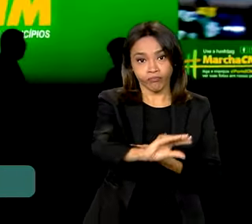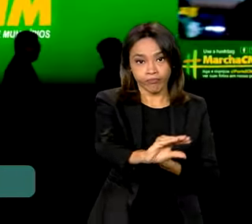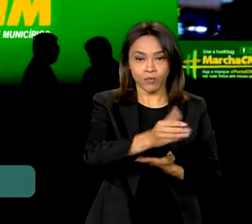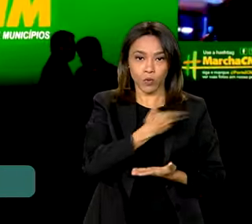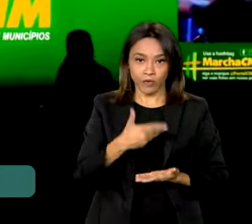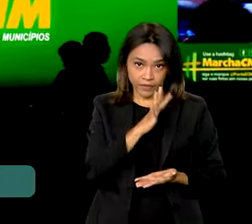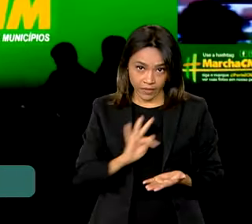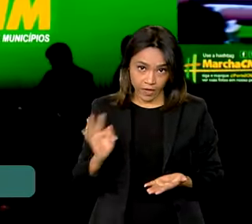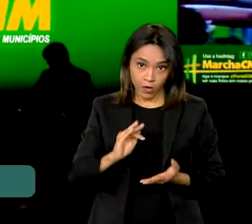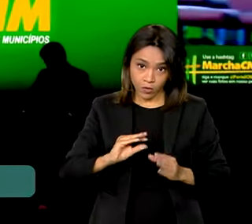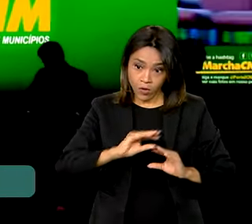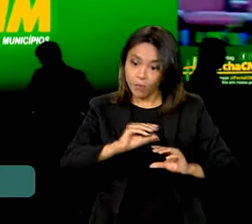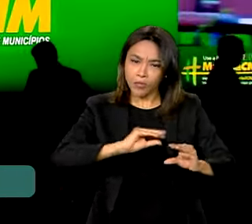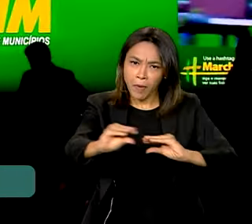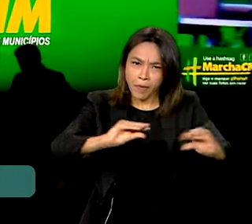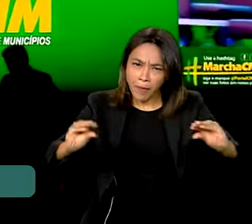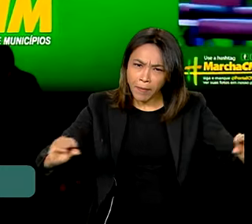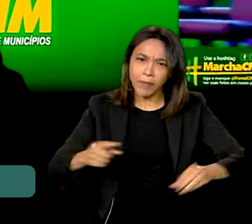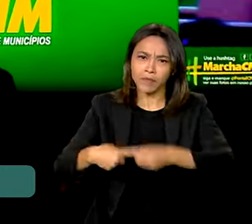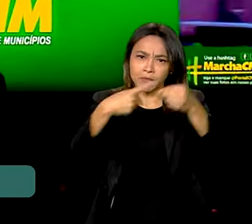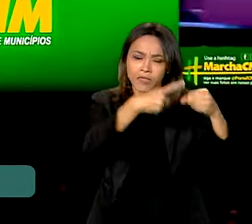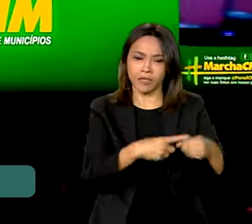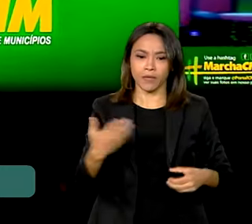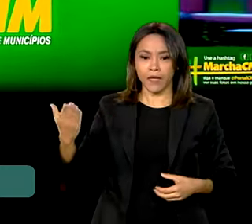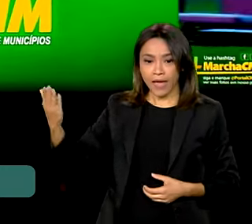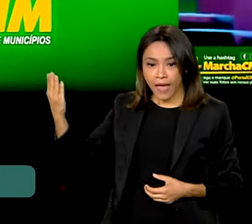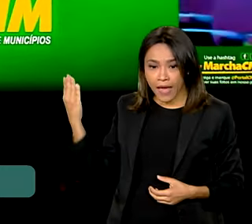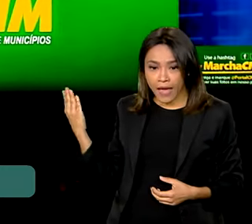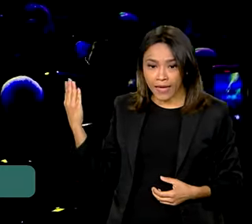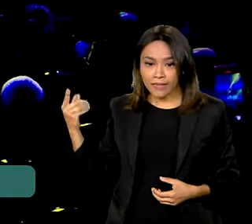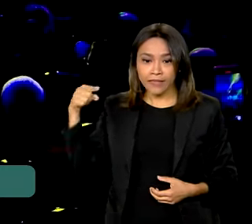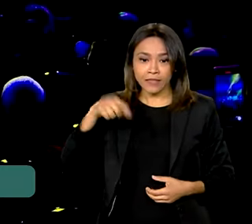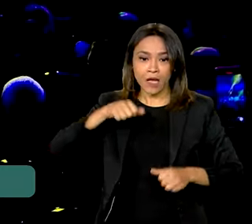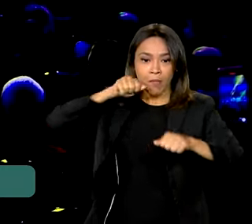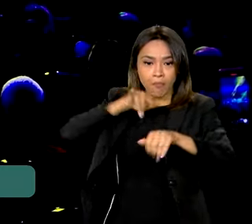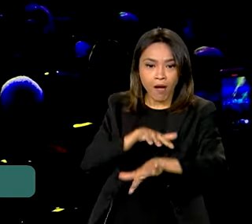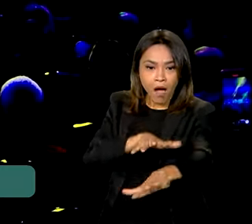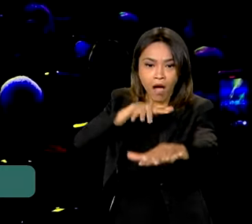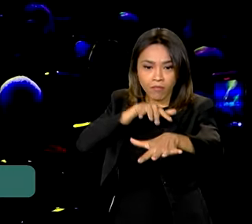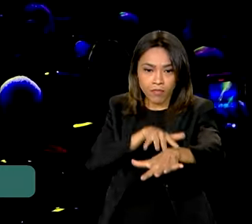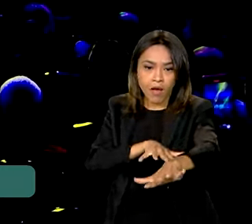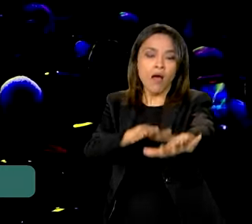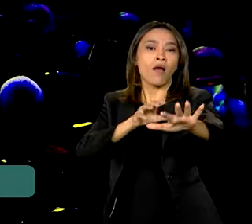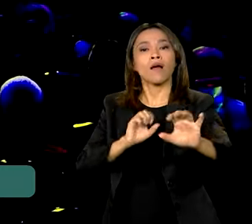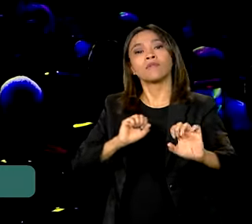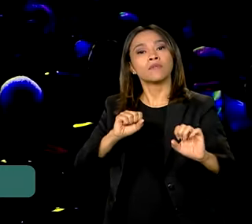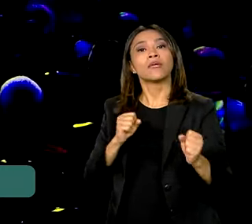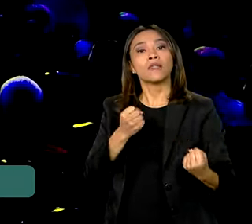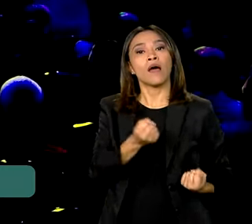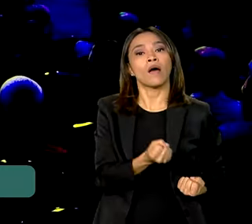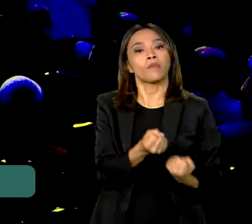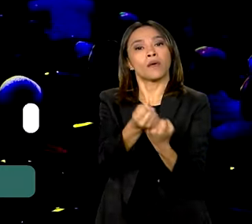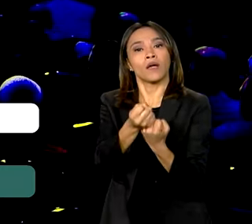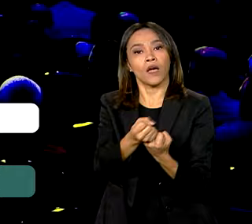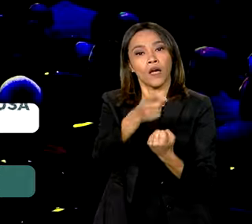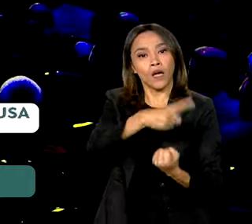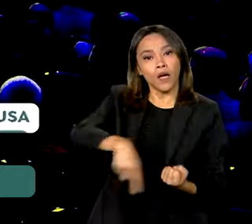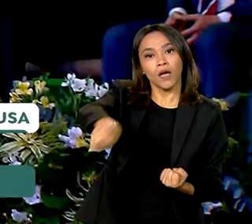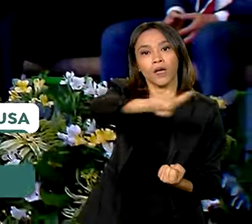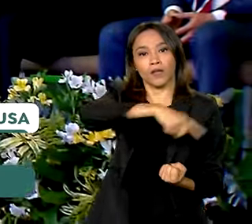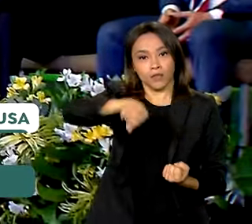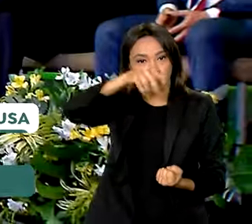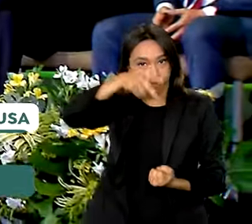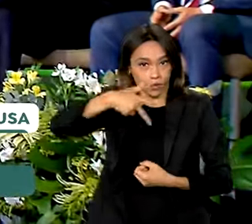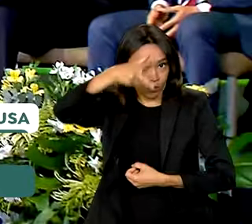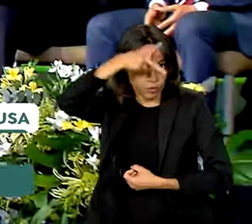A abertura da 25ª edição da Marcha à Brasília em defesa dos municípios, conhecida como Marcha dos Prefeitos,